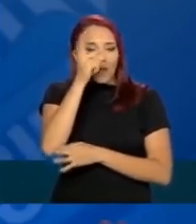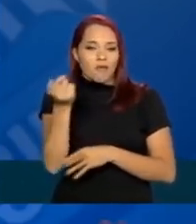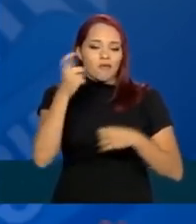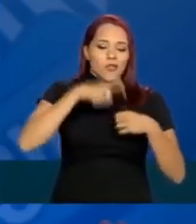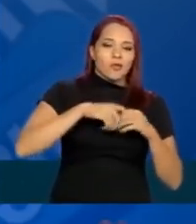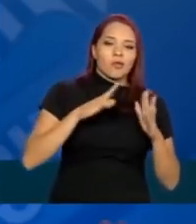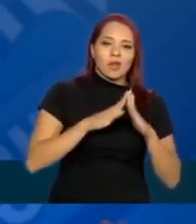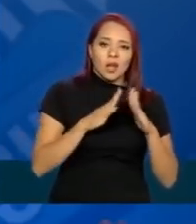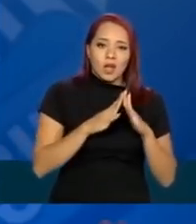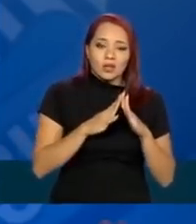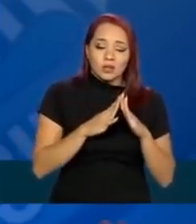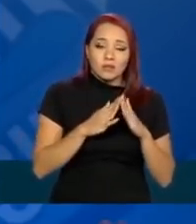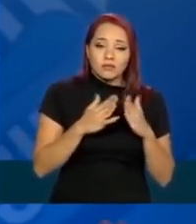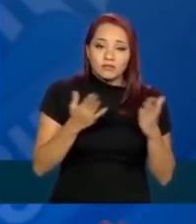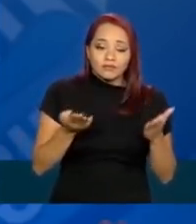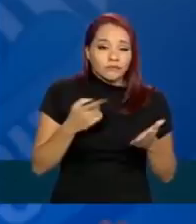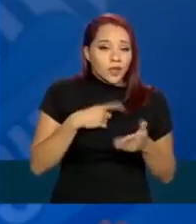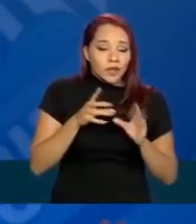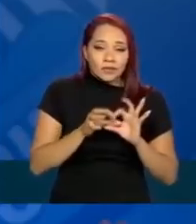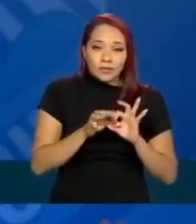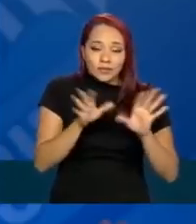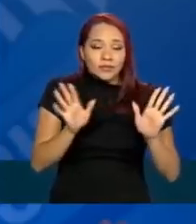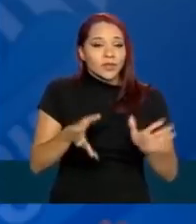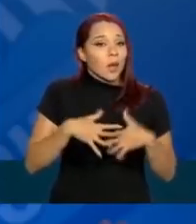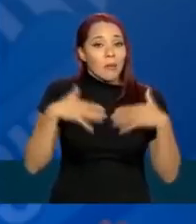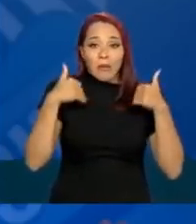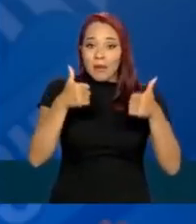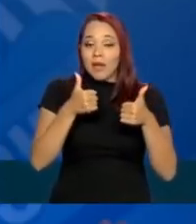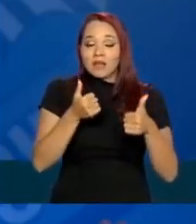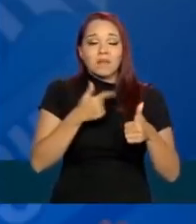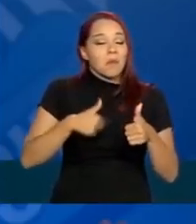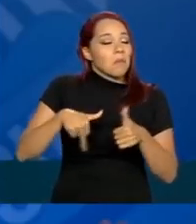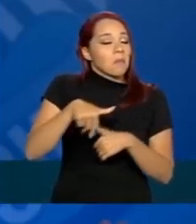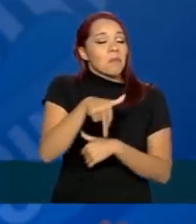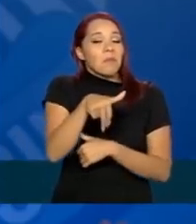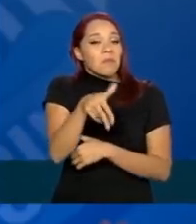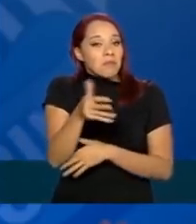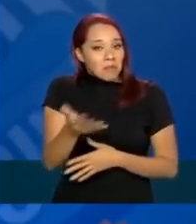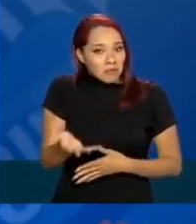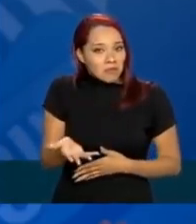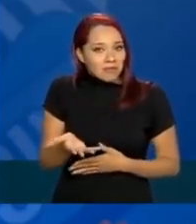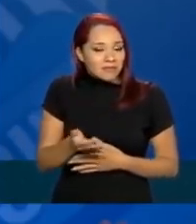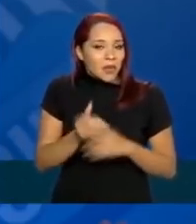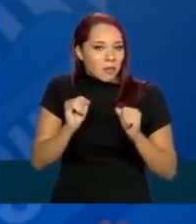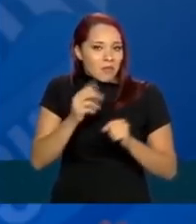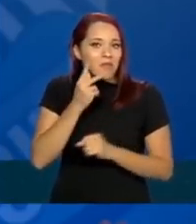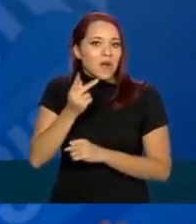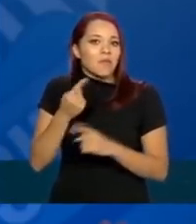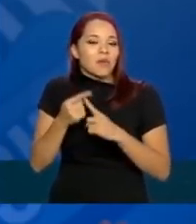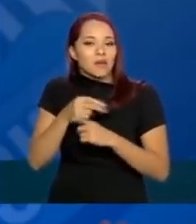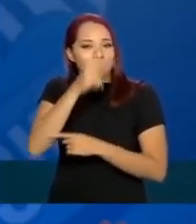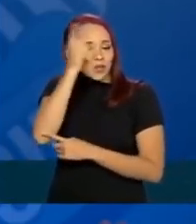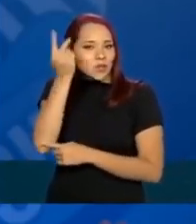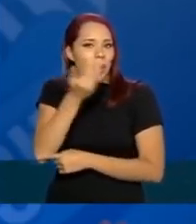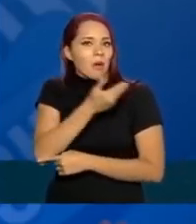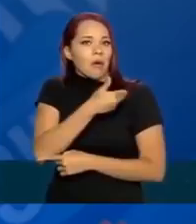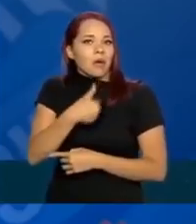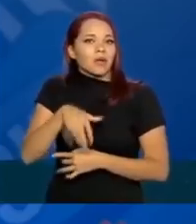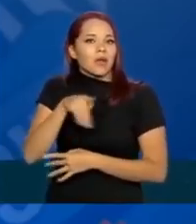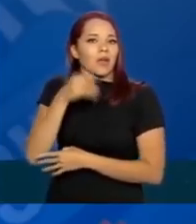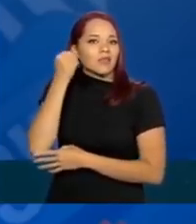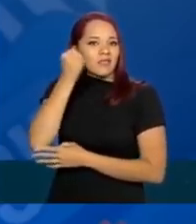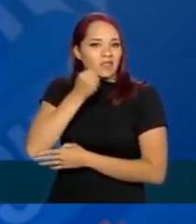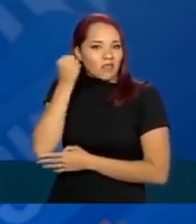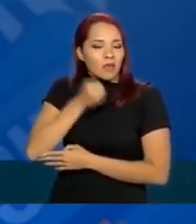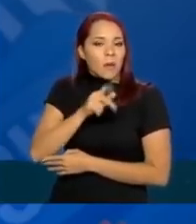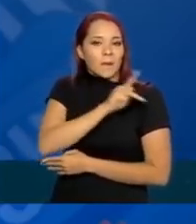voltou para casa e tal, recebeu alta, está ótimo, está andando. A gente pode falar, porque é uma pessoa pública, senador,